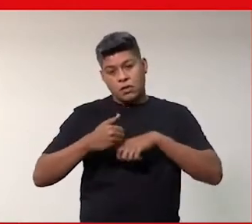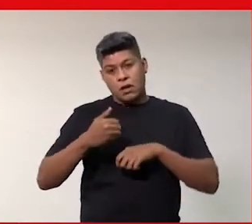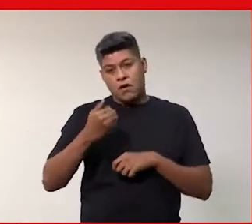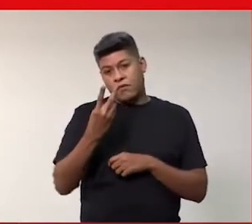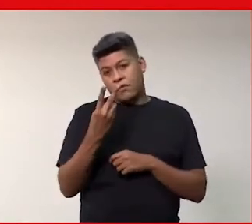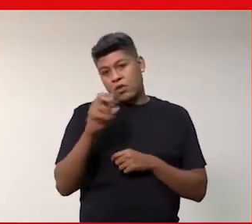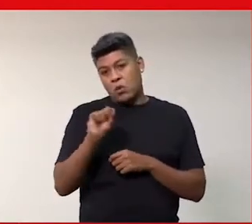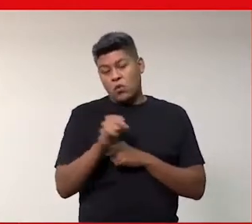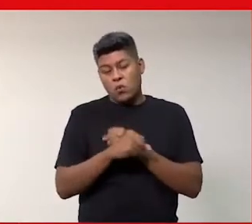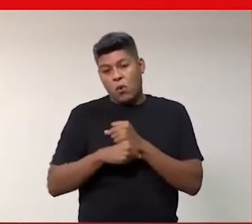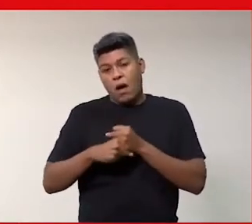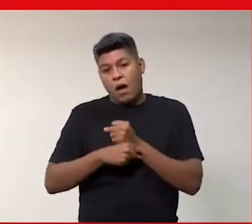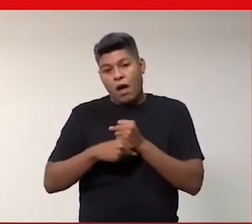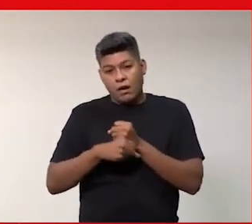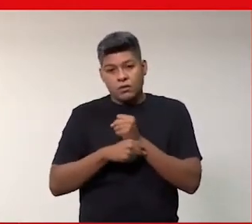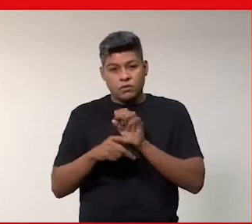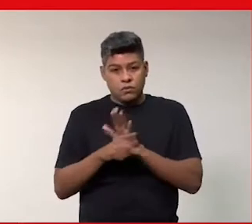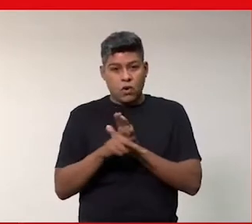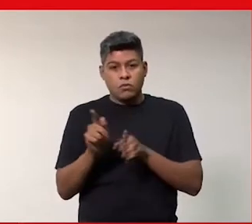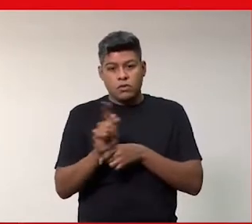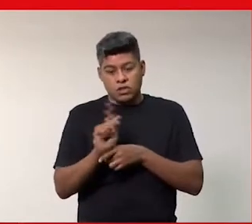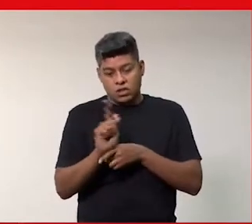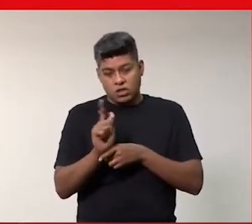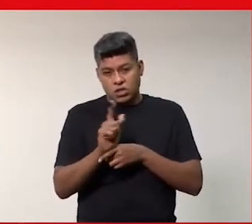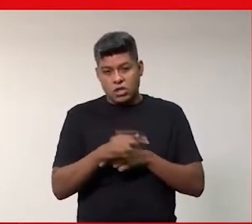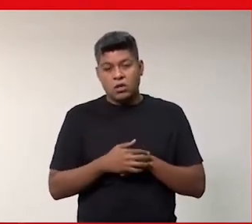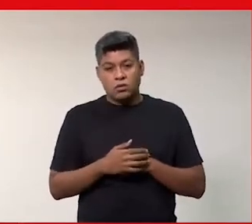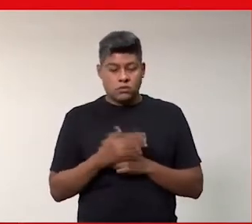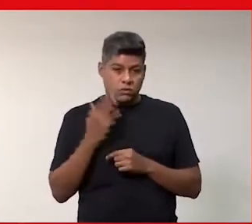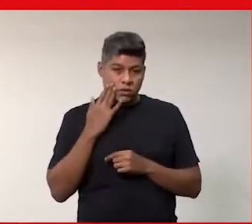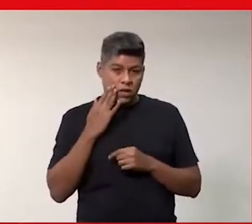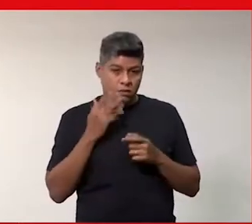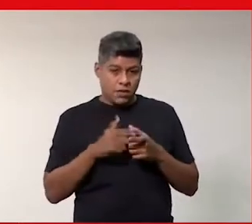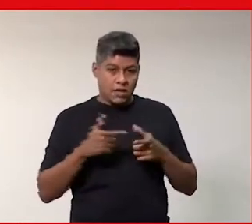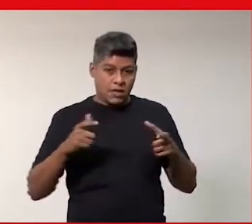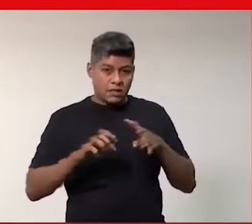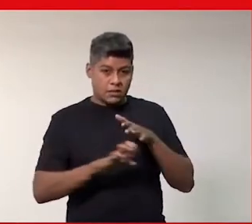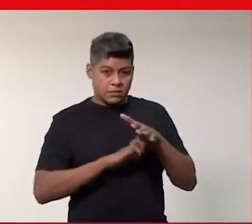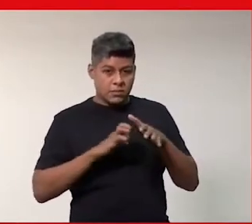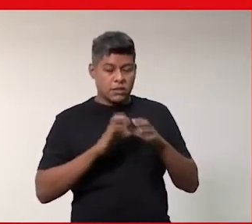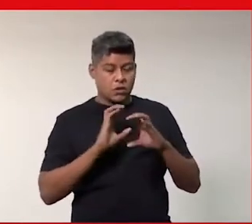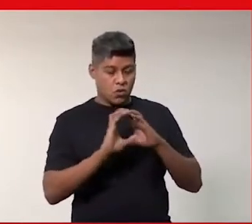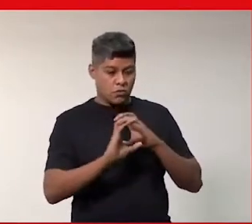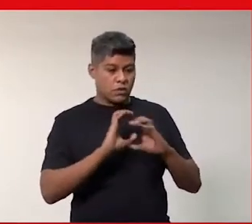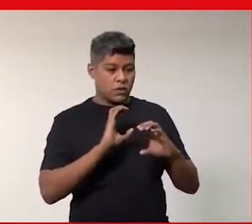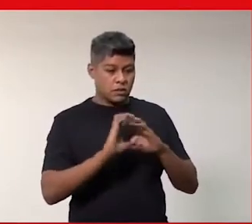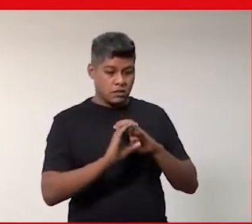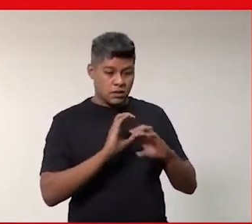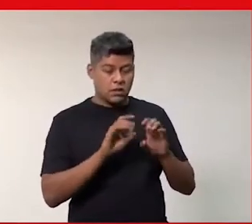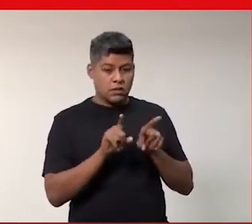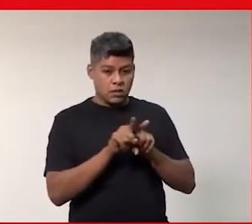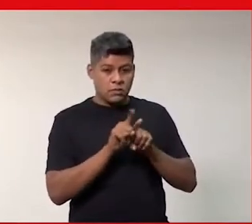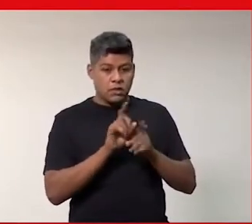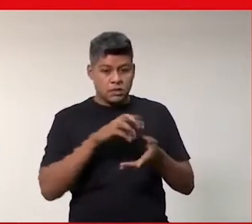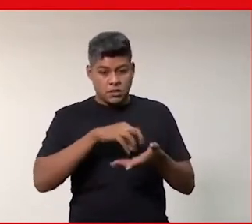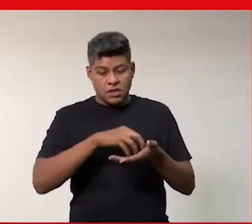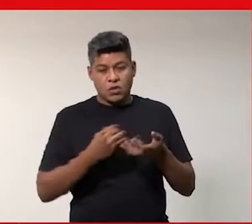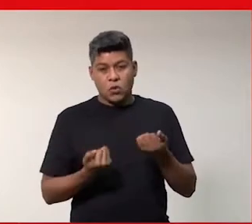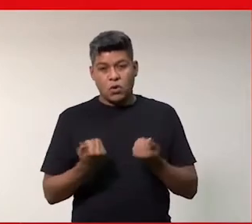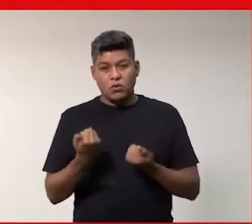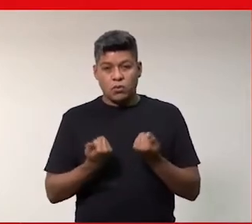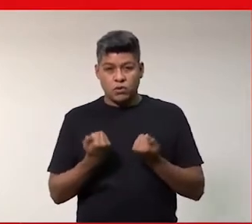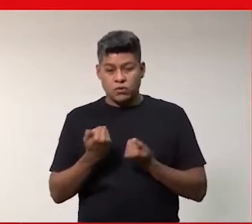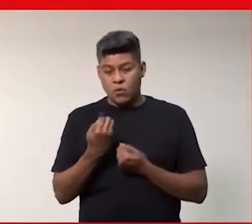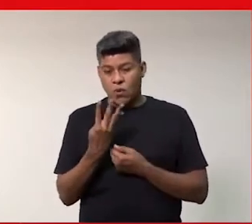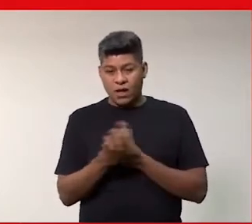experiência em posições de gestão sênior em grandes empresas da área de telecomunicação e setor automotivo. E